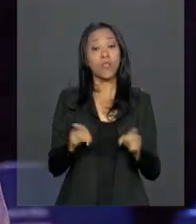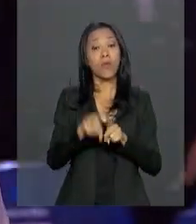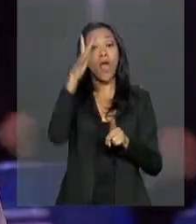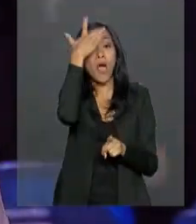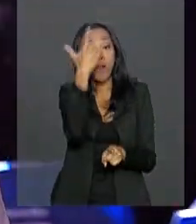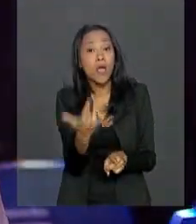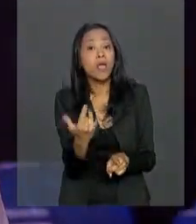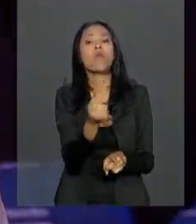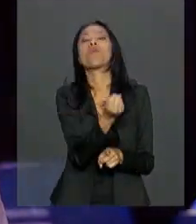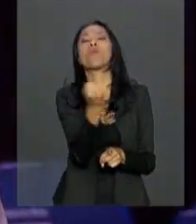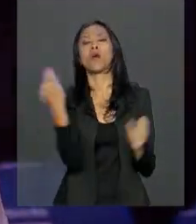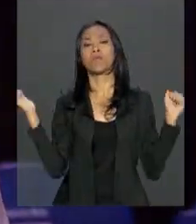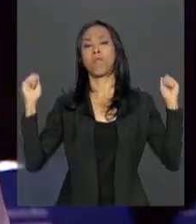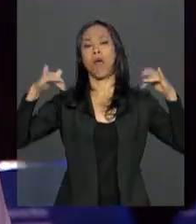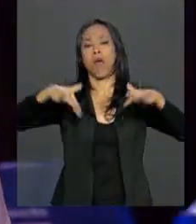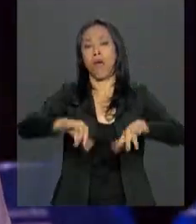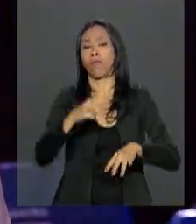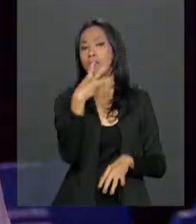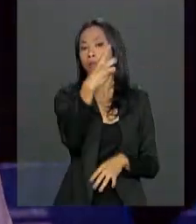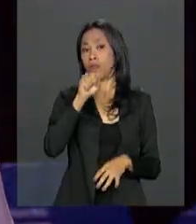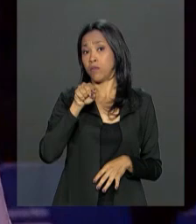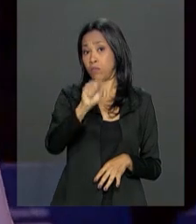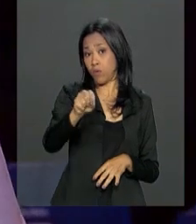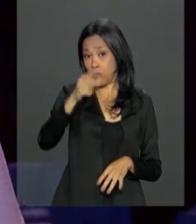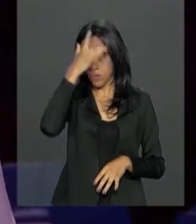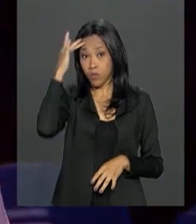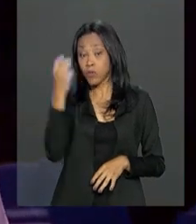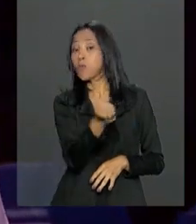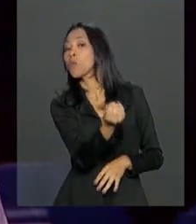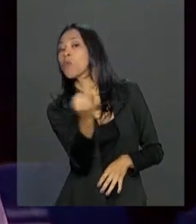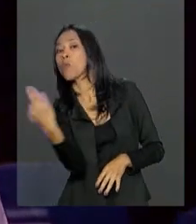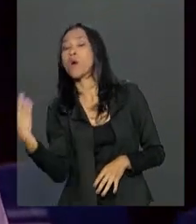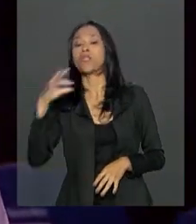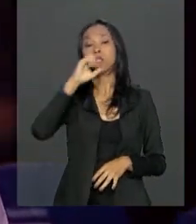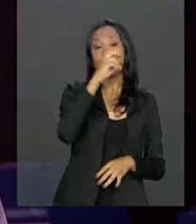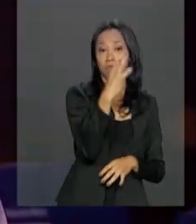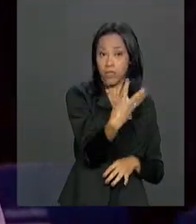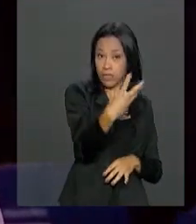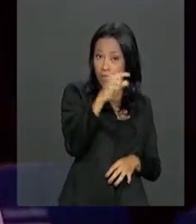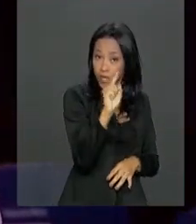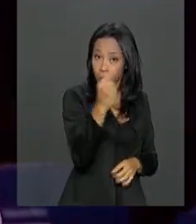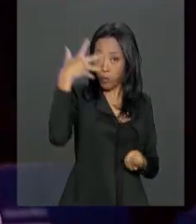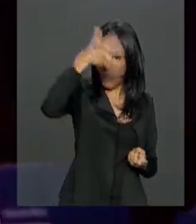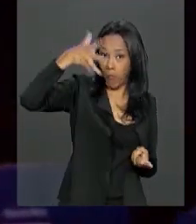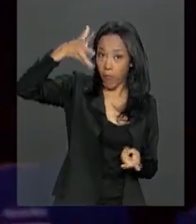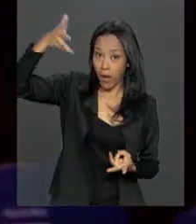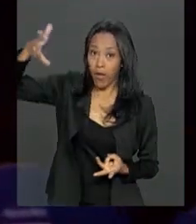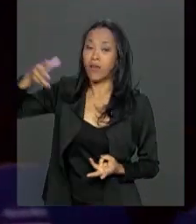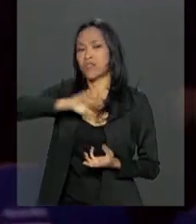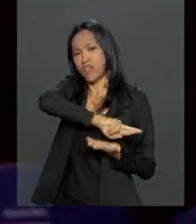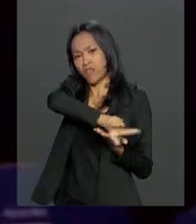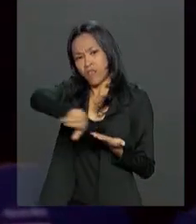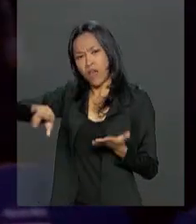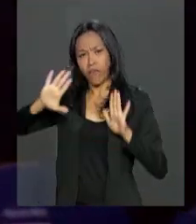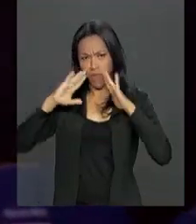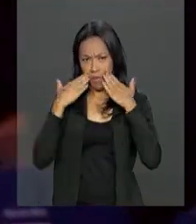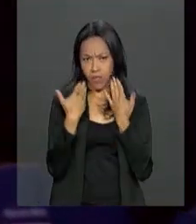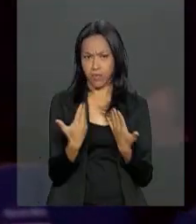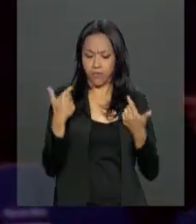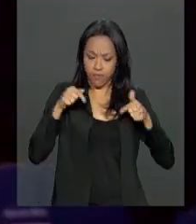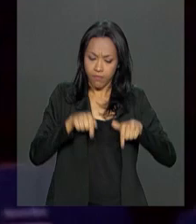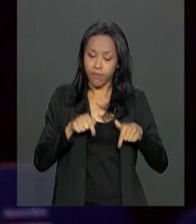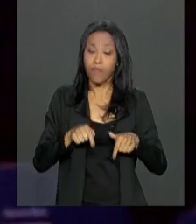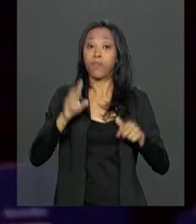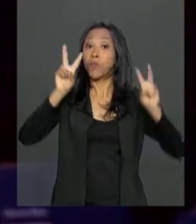mil pessoas, estão programadas 31 palestras e 50 expositores devem mostrar seus trabalhos por aqui. E o tema do evento